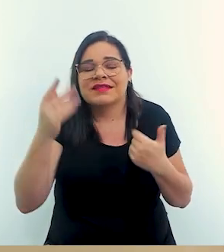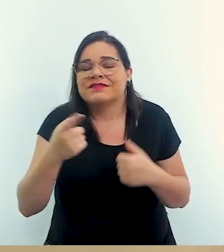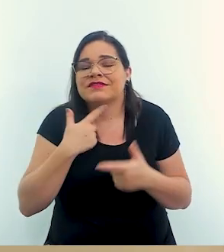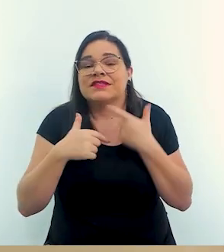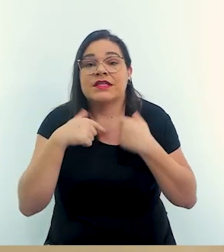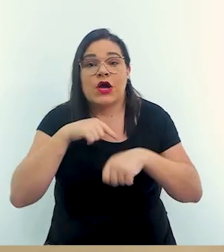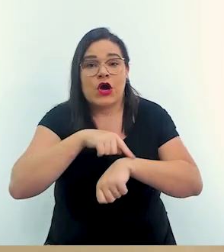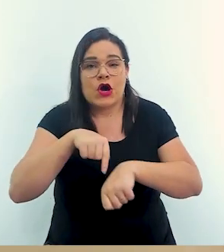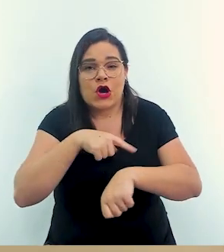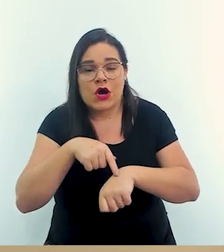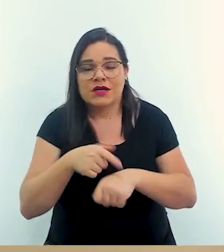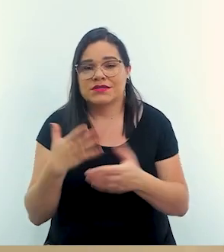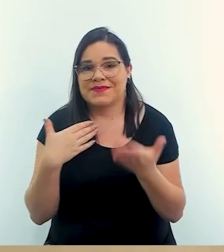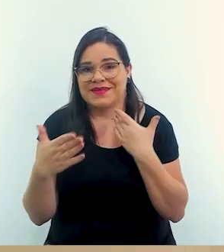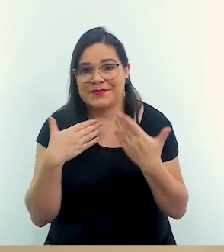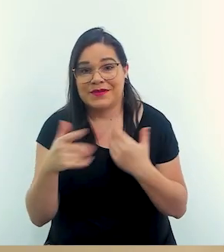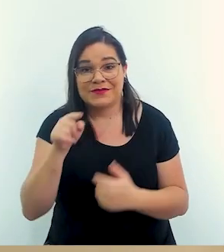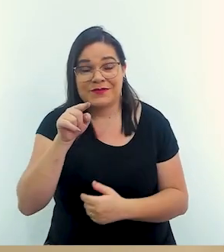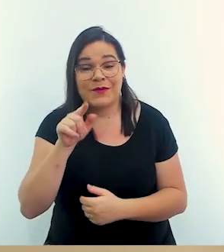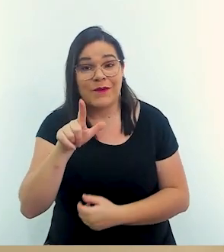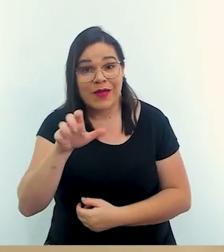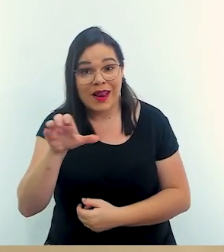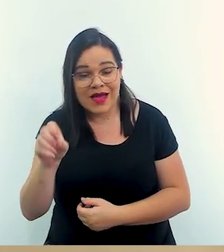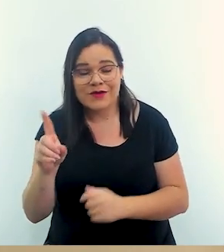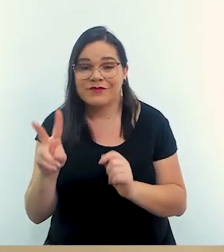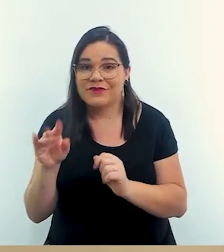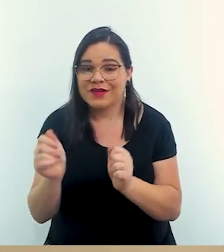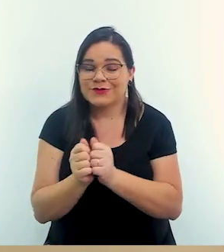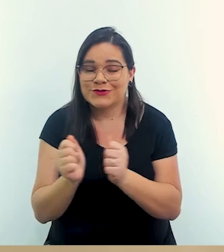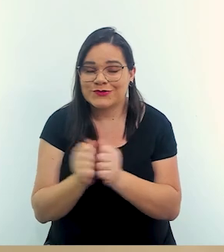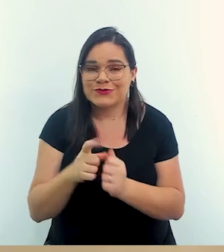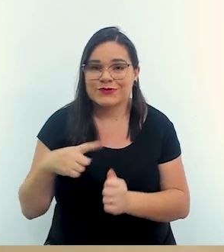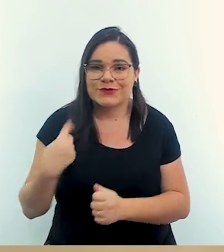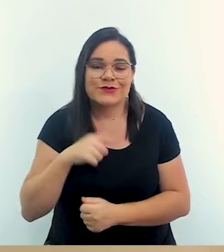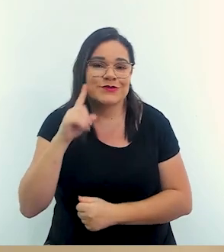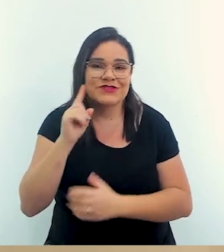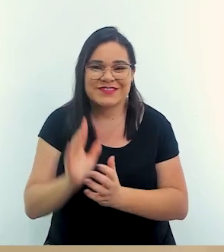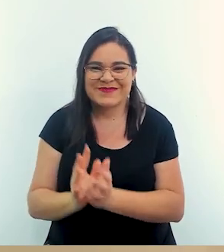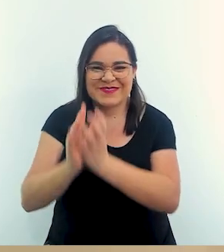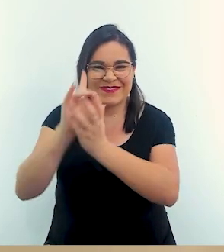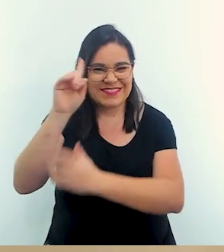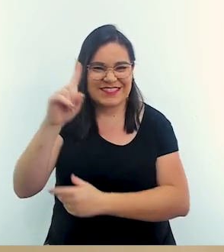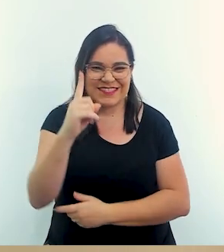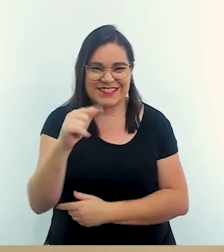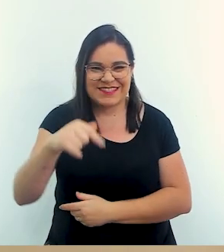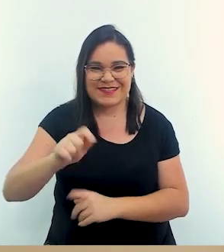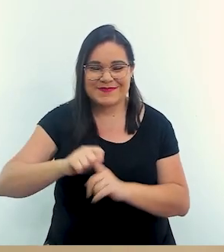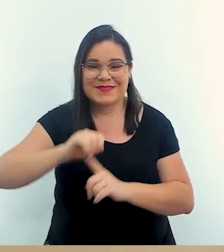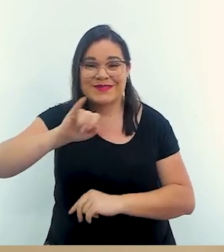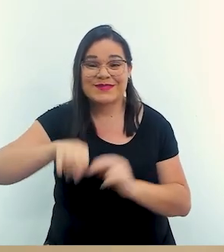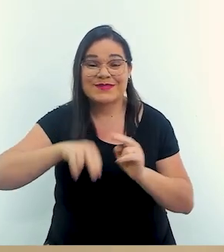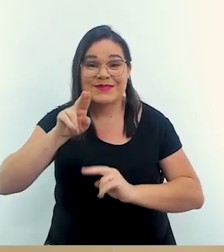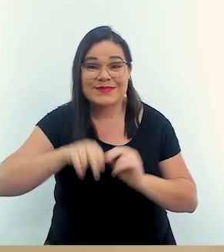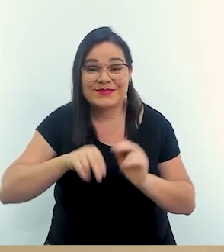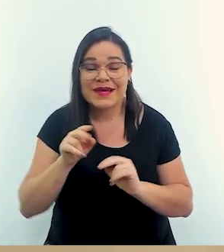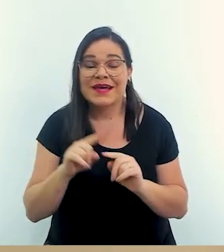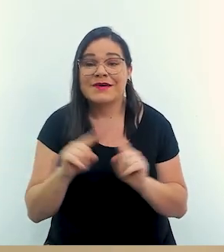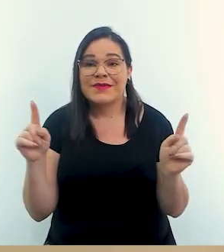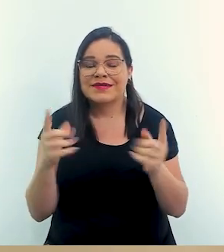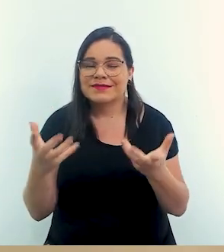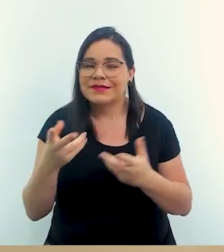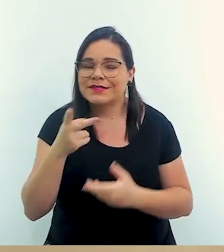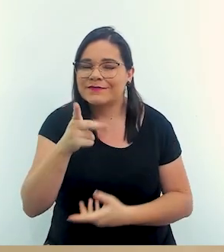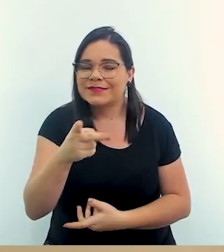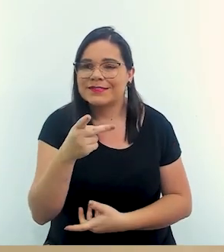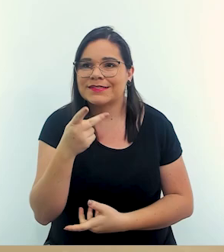ficar aqui horas batendo papo você o Léo estará conosco também no dia da nossa premiação dia 17 de junho mas